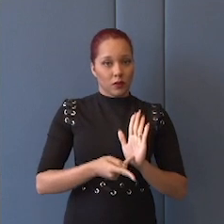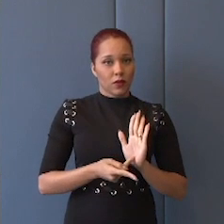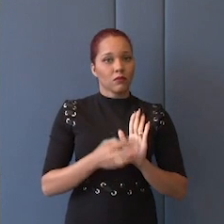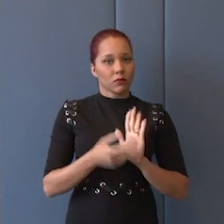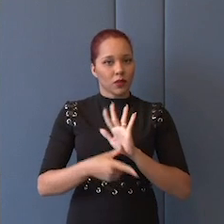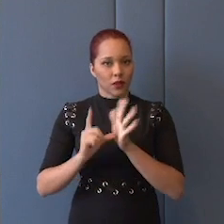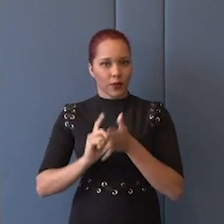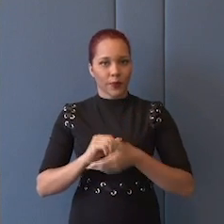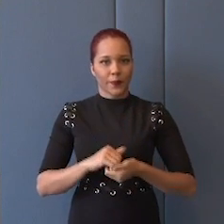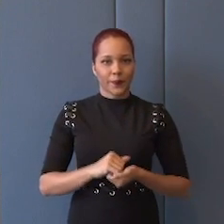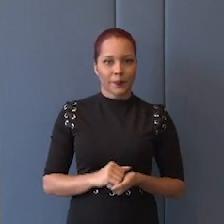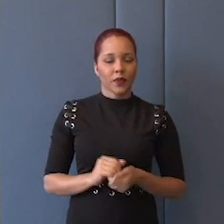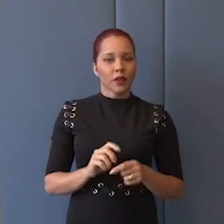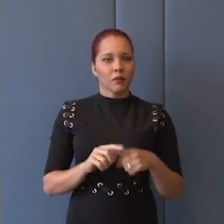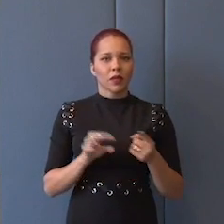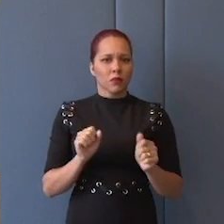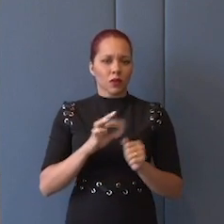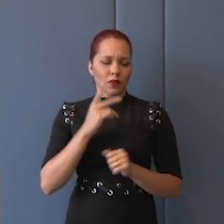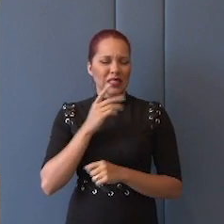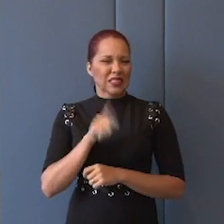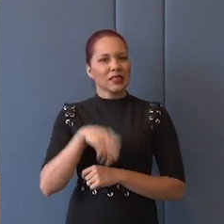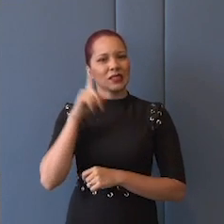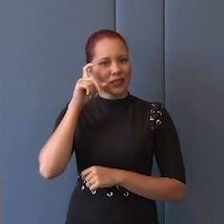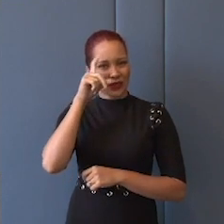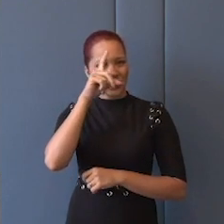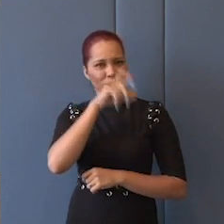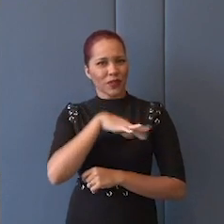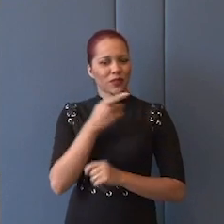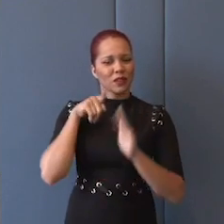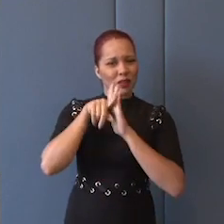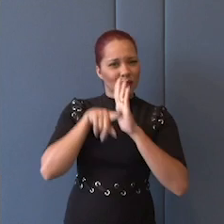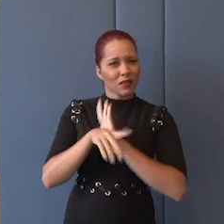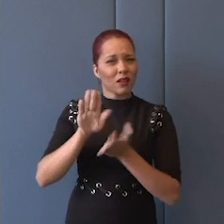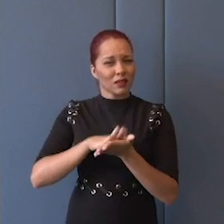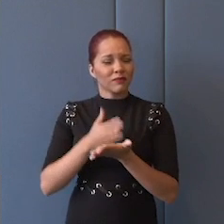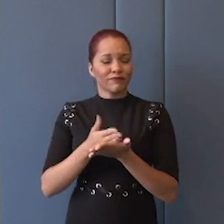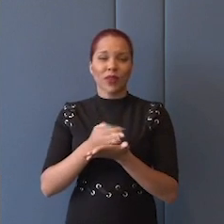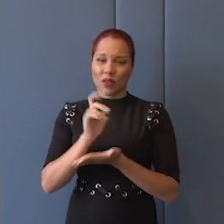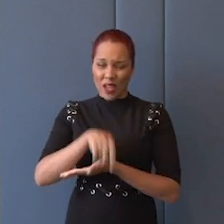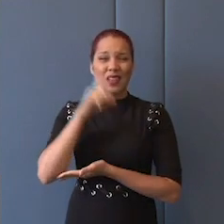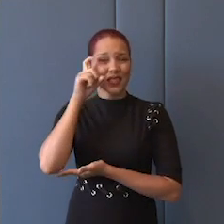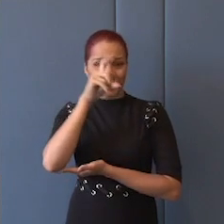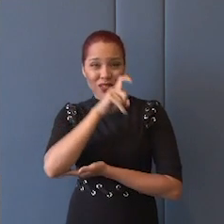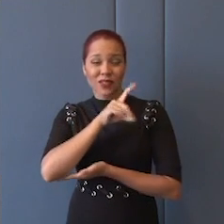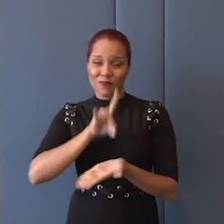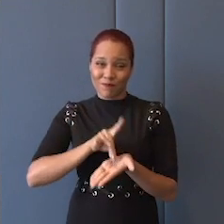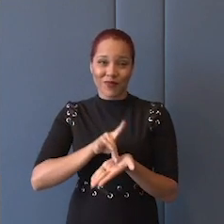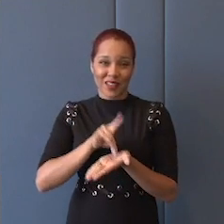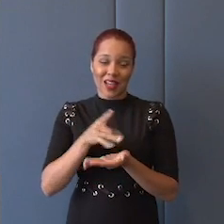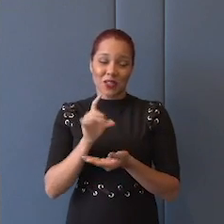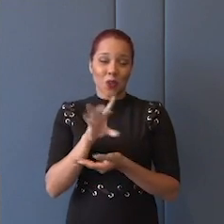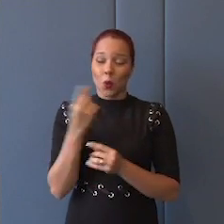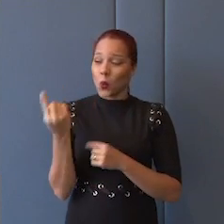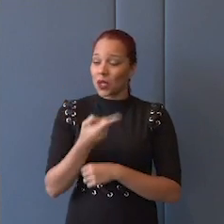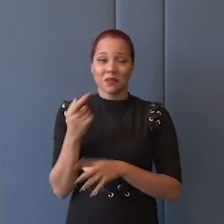posições anteriores. Mas aí você pode dizer assim, ah, é difícil interpretar, como é que eu vou saber? É difícil, tem que tentar. É o que a gente está fazendo,